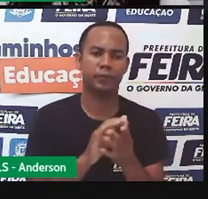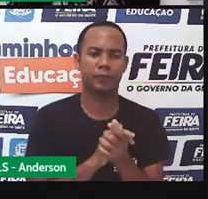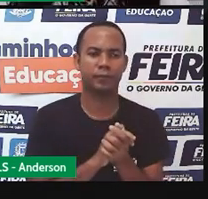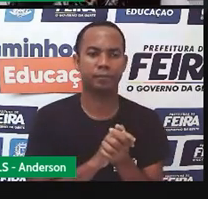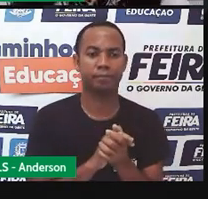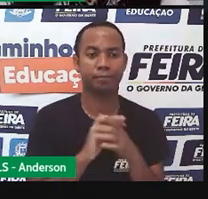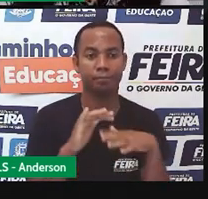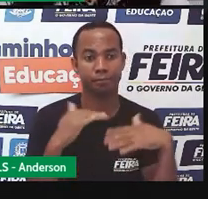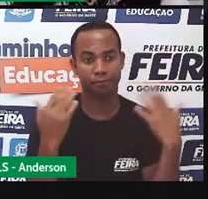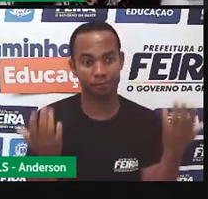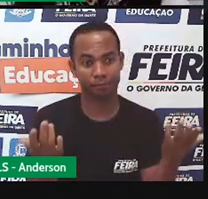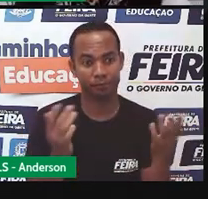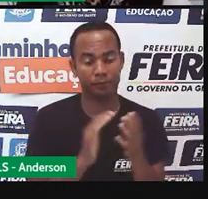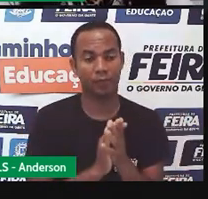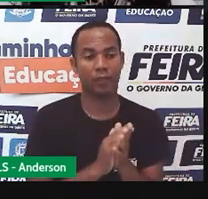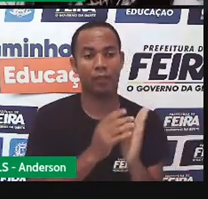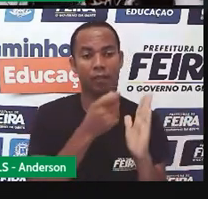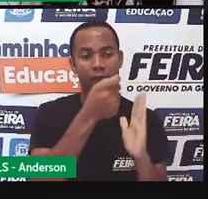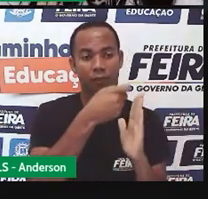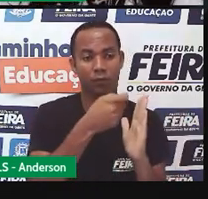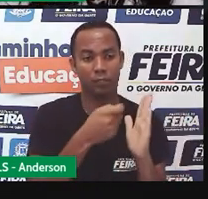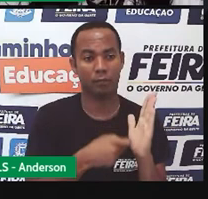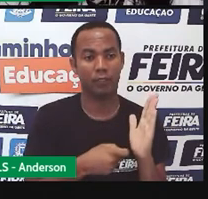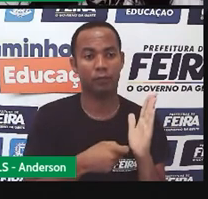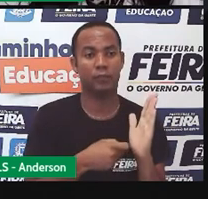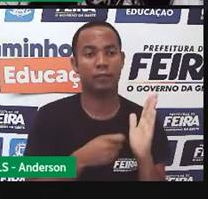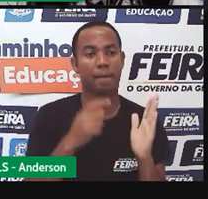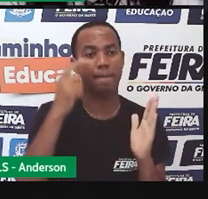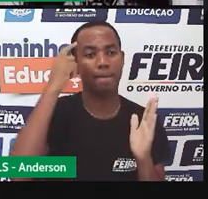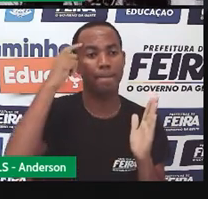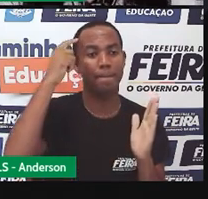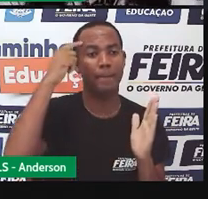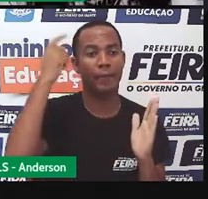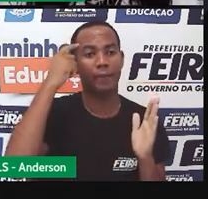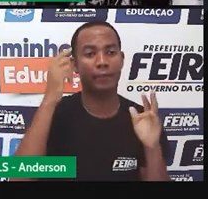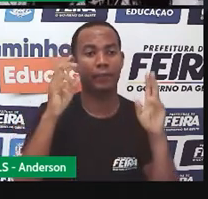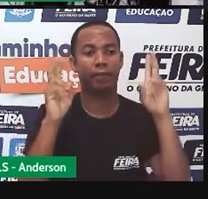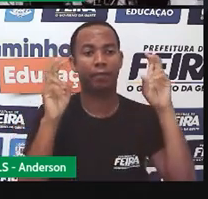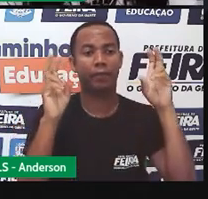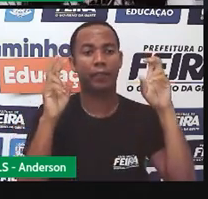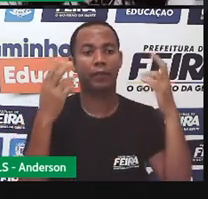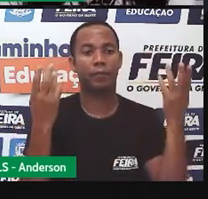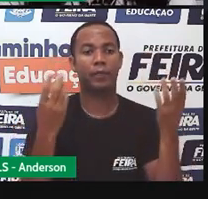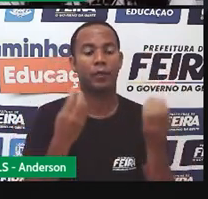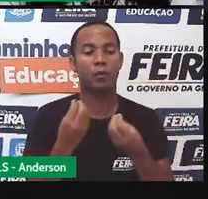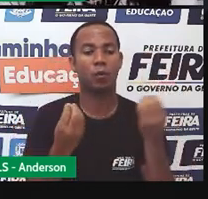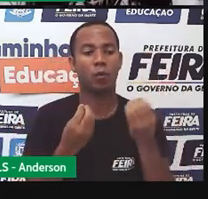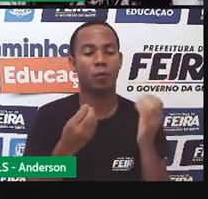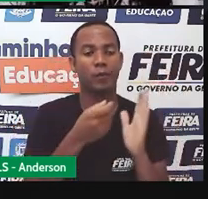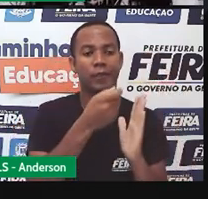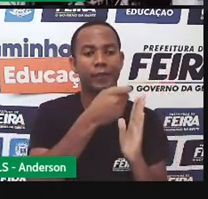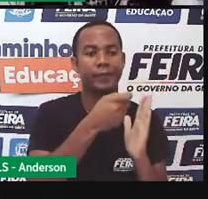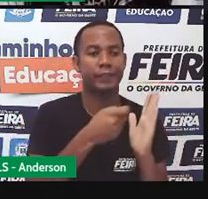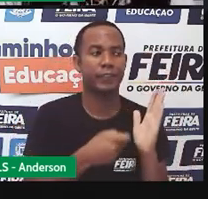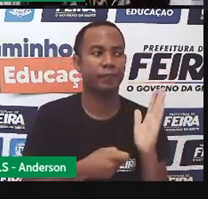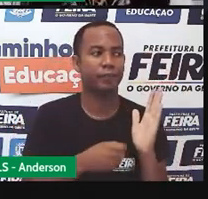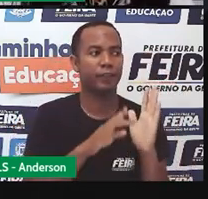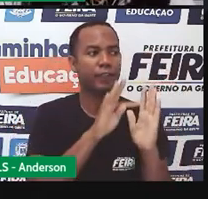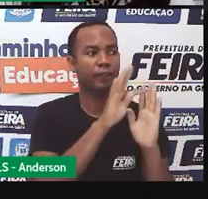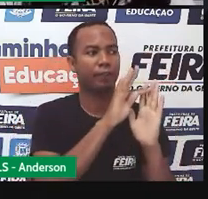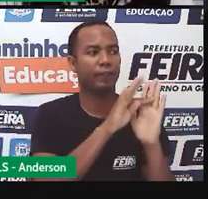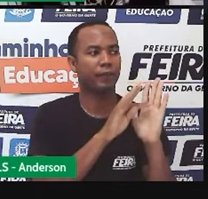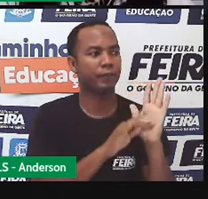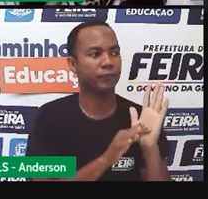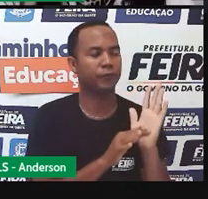Então, anota as perguntinhas, pensa no tema e você vai escrever o seu texto